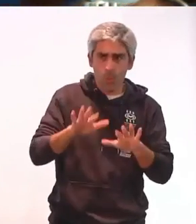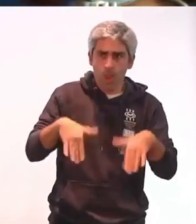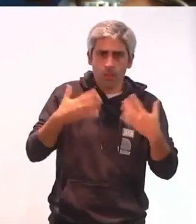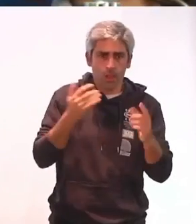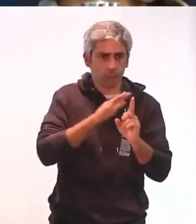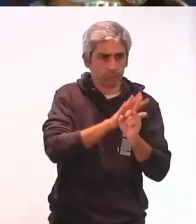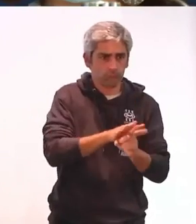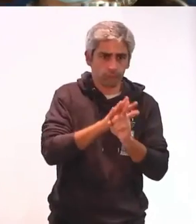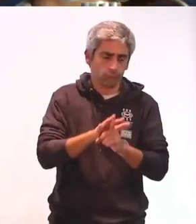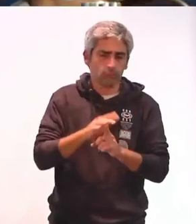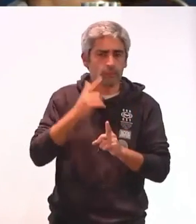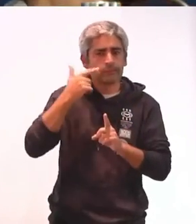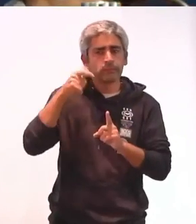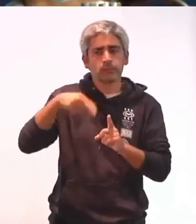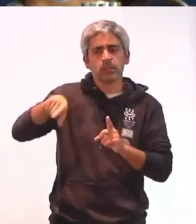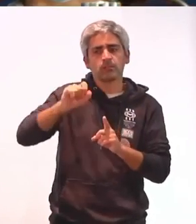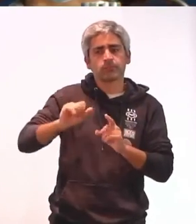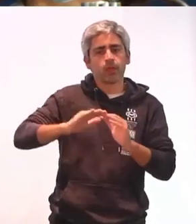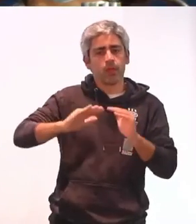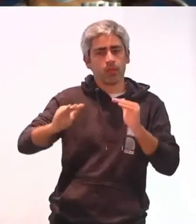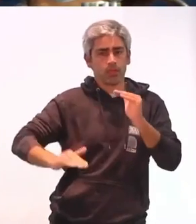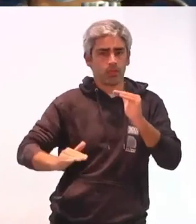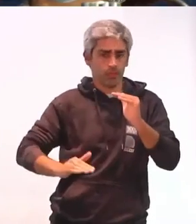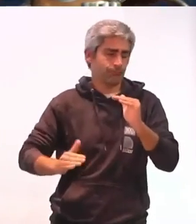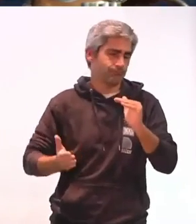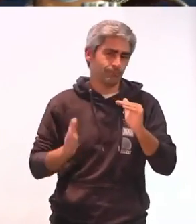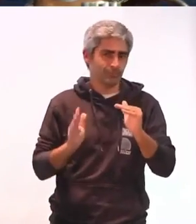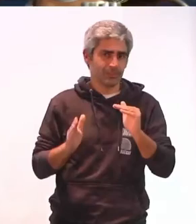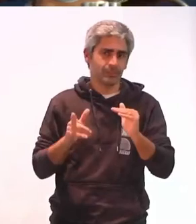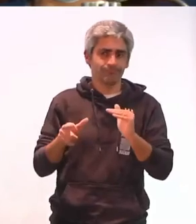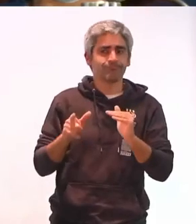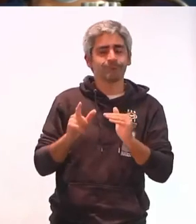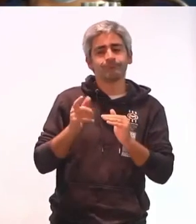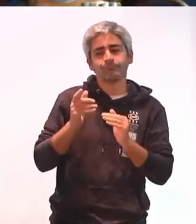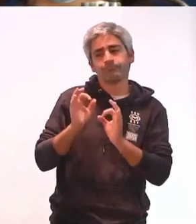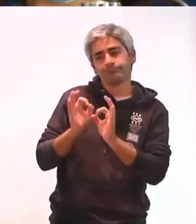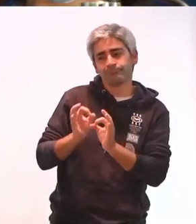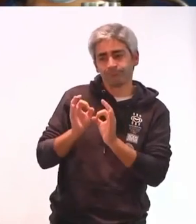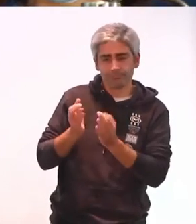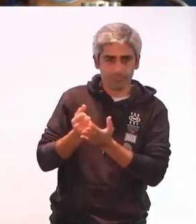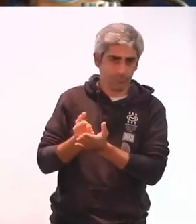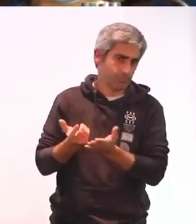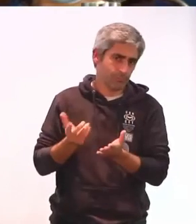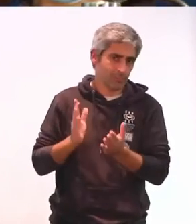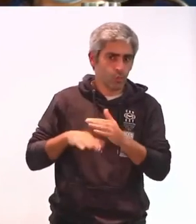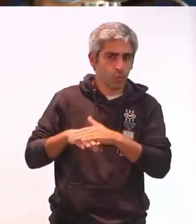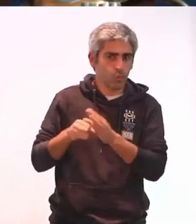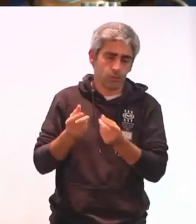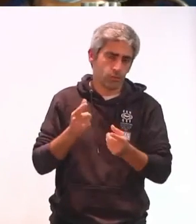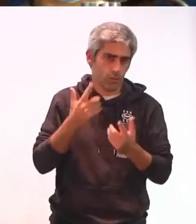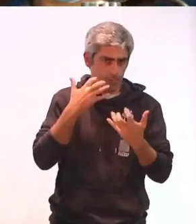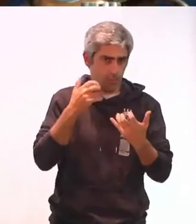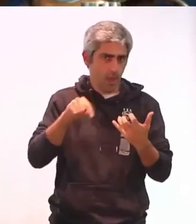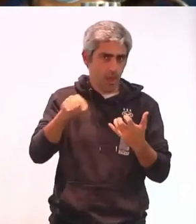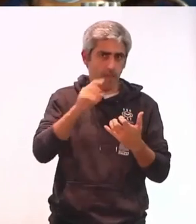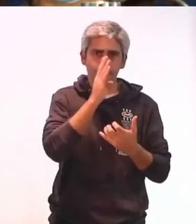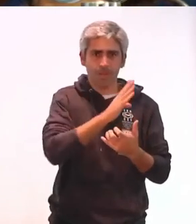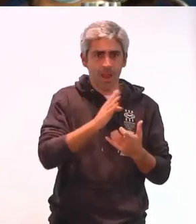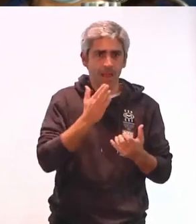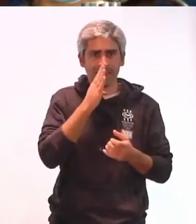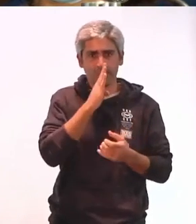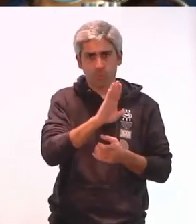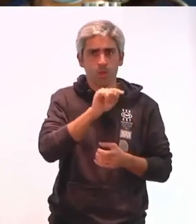baseado na premissa de que estas são inferiores e ainda precisam de ser curadas. As maiores evidências do capacitismo são as práticas e